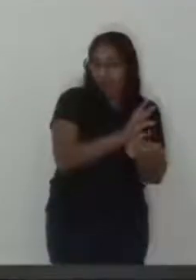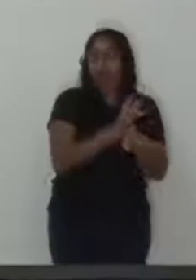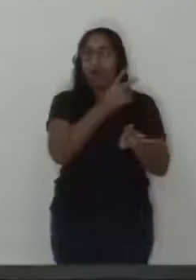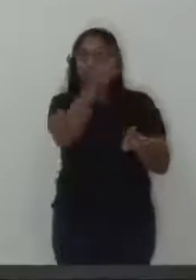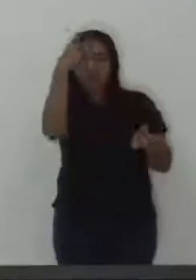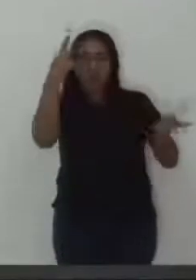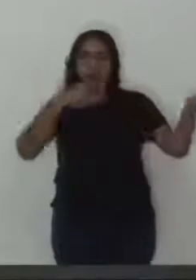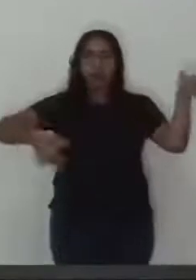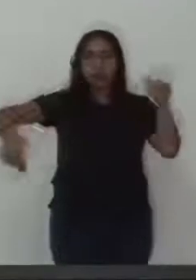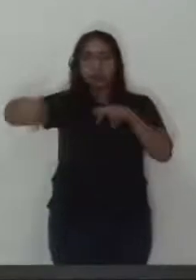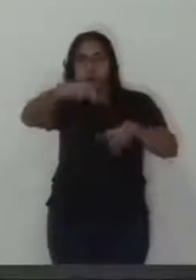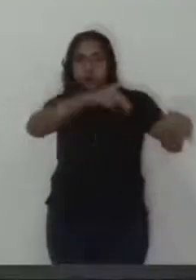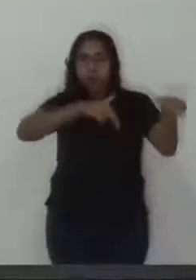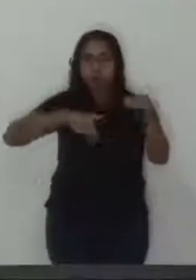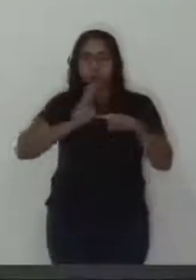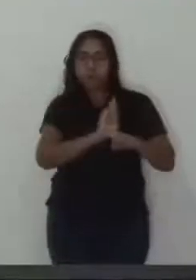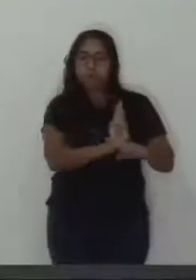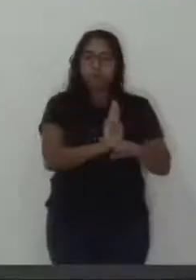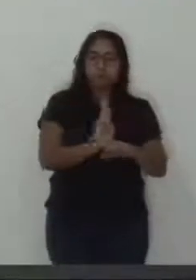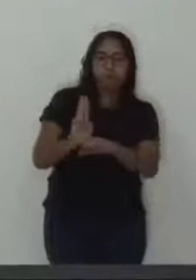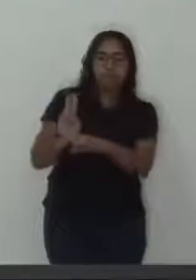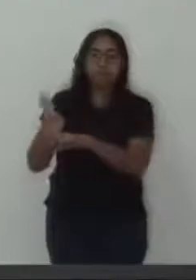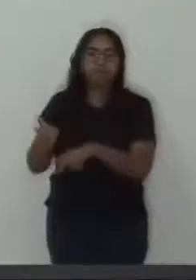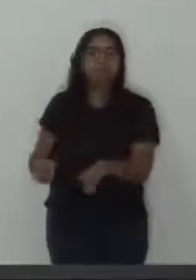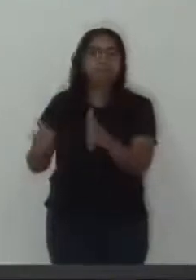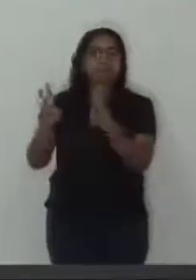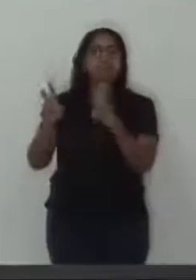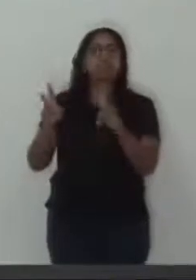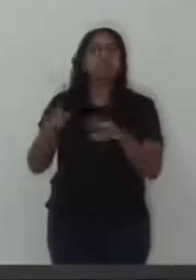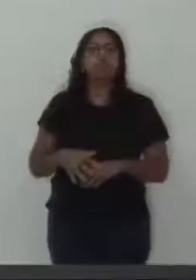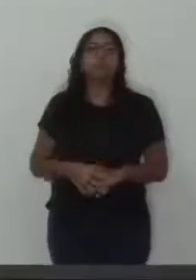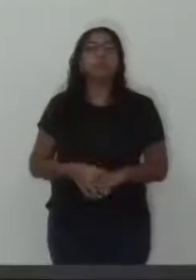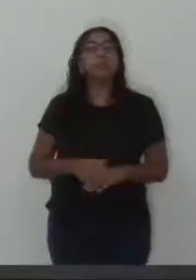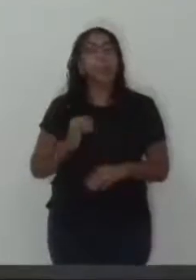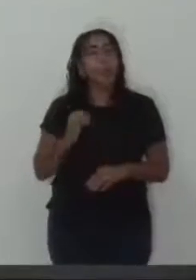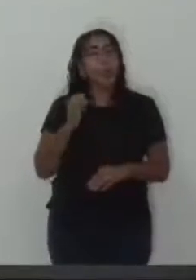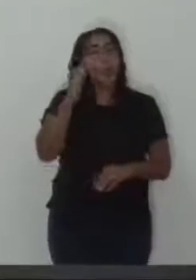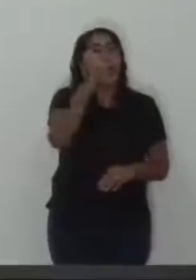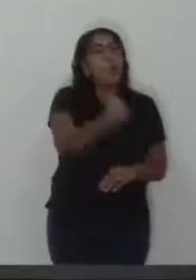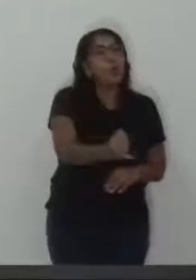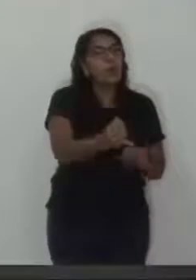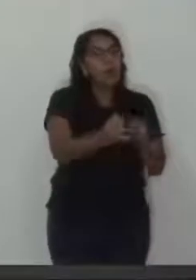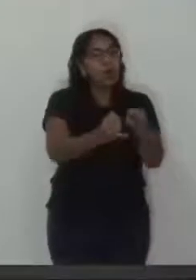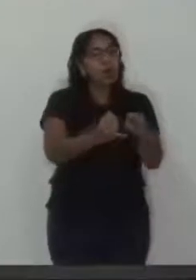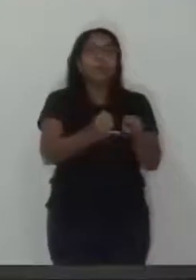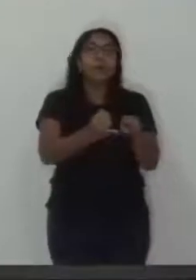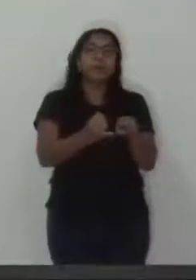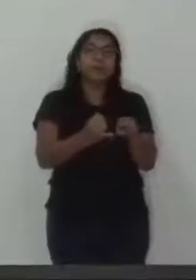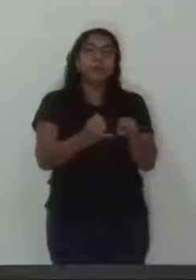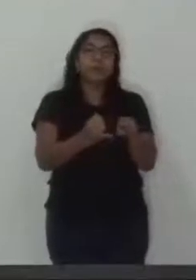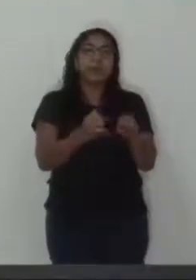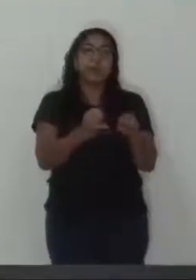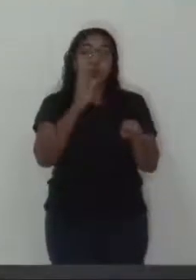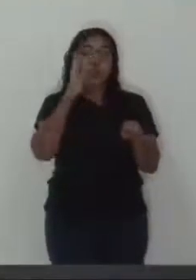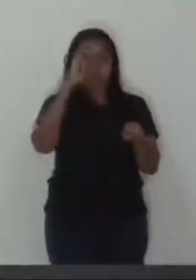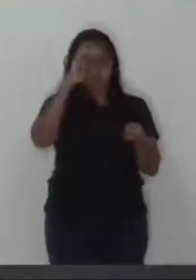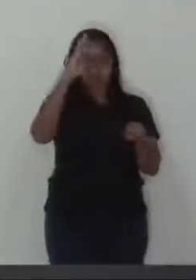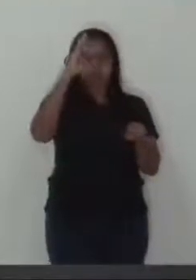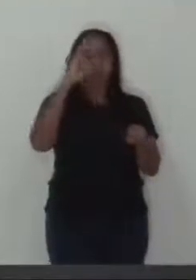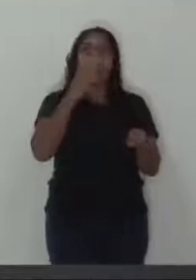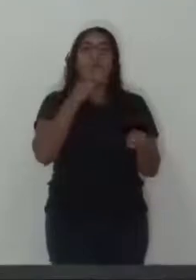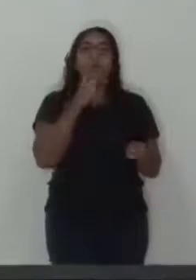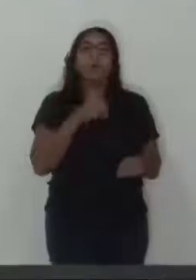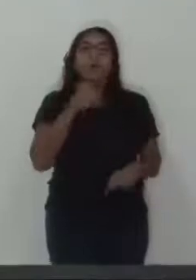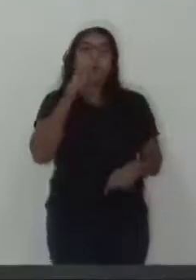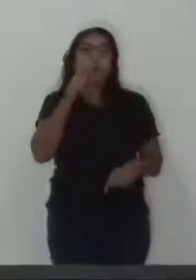segurança no período pós-carnaval, no chamado rolezinho. E que, do deliberado das casas de lei, seja dado ciência à comandante da Polícia Militar em